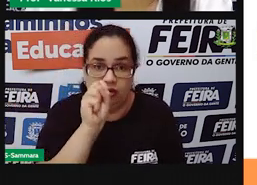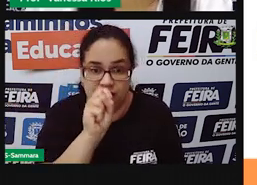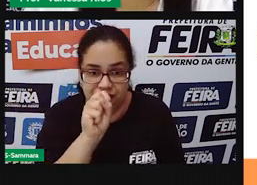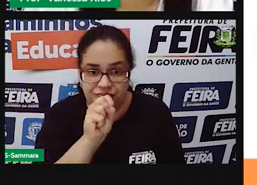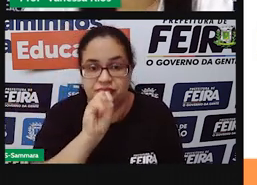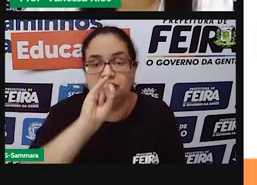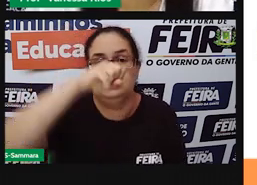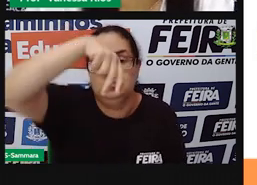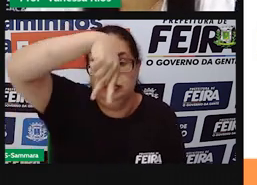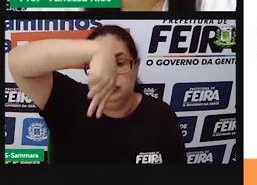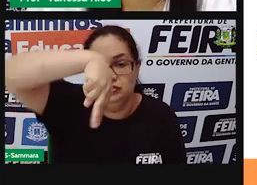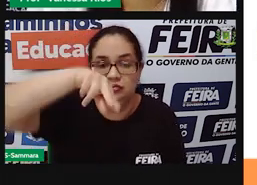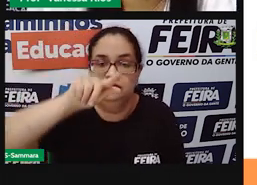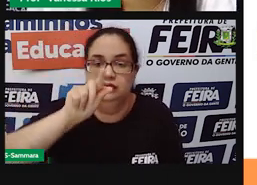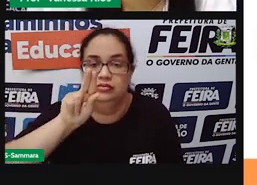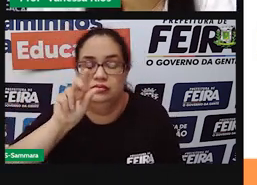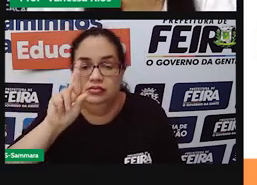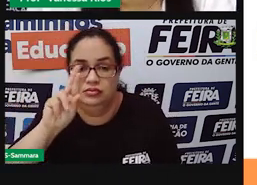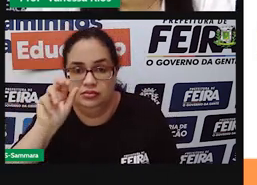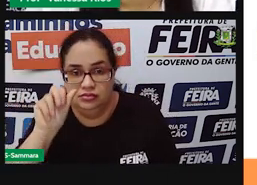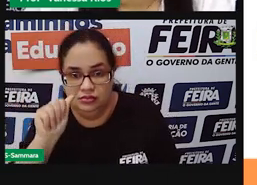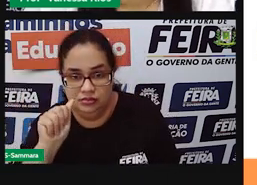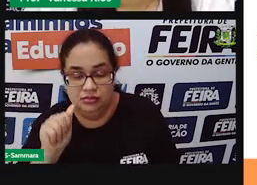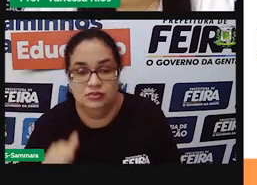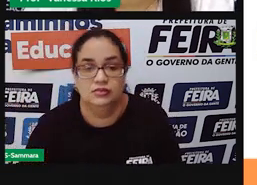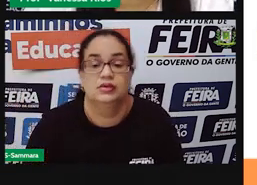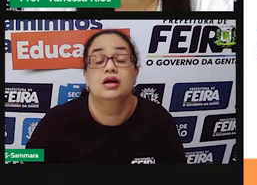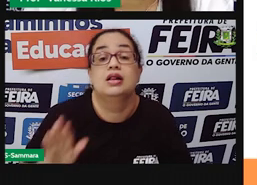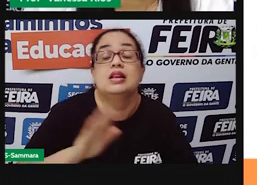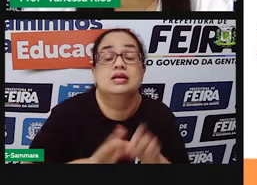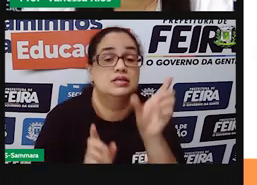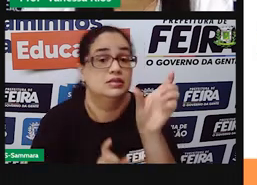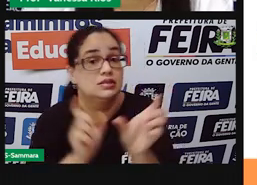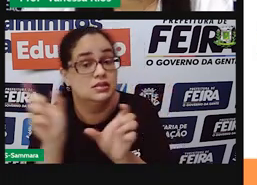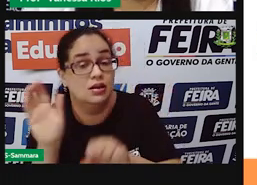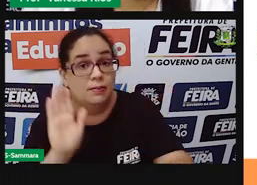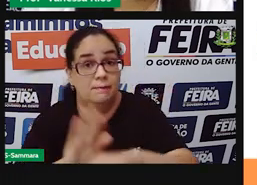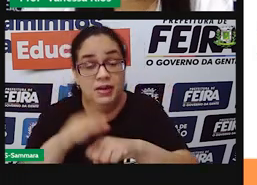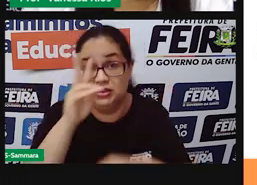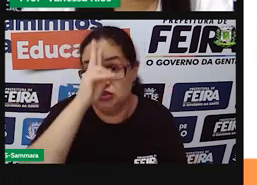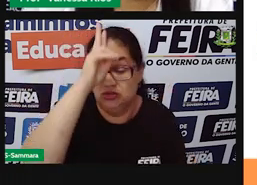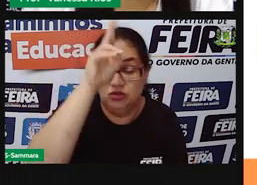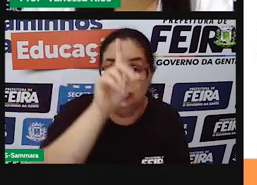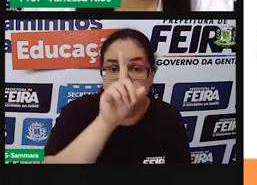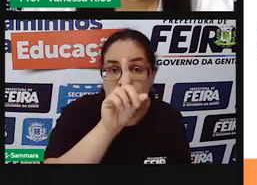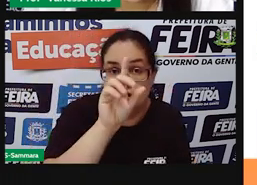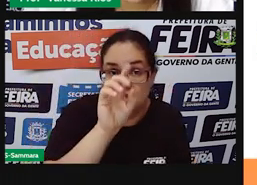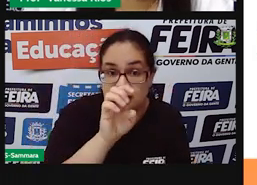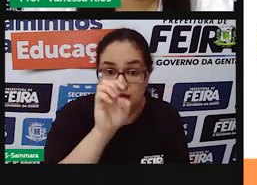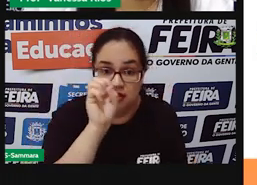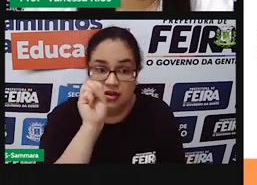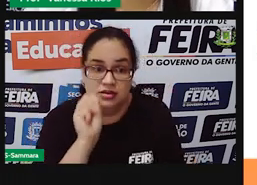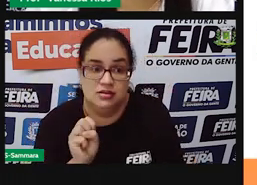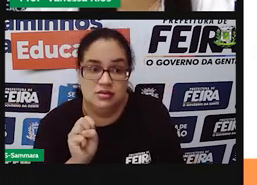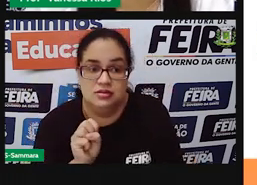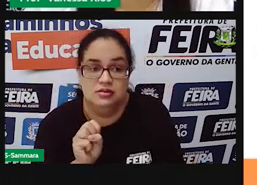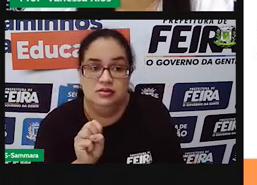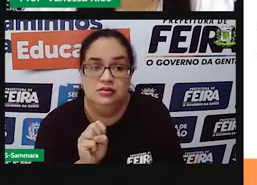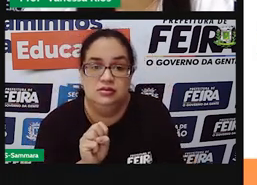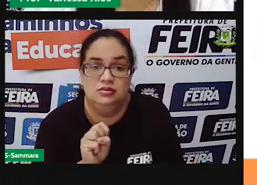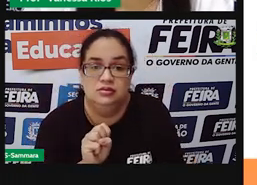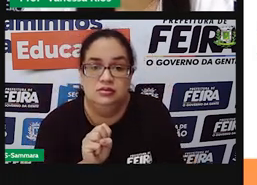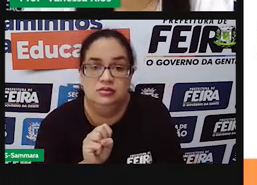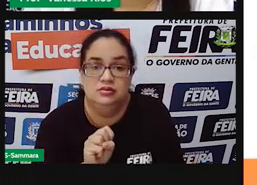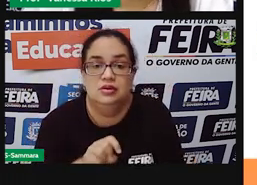Porque aí eu uso tu, né? Tu, deste. A sílaba tônica é o des. Ó, deste. A gente